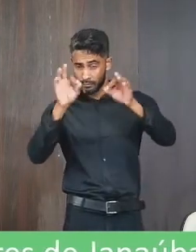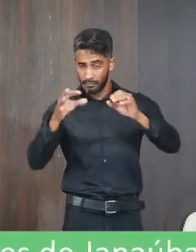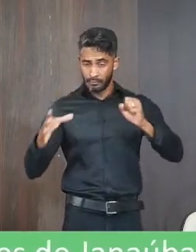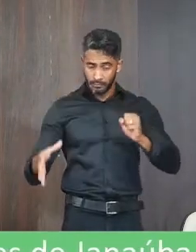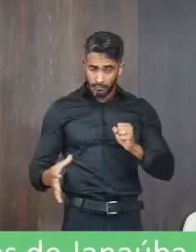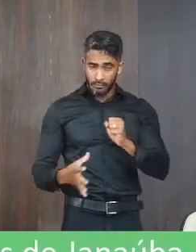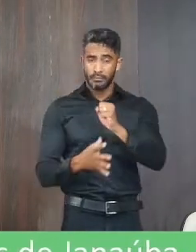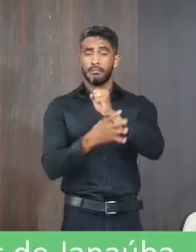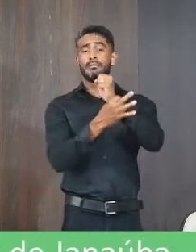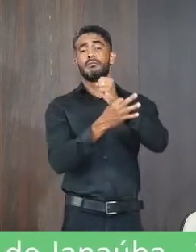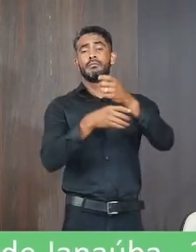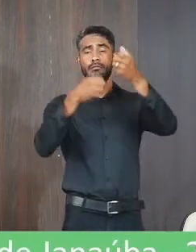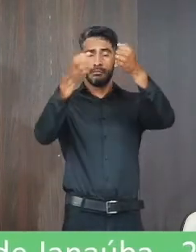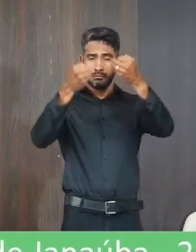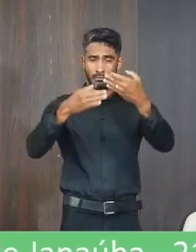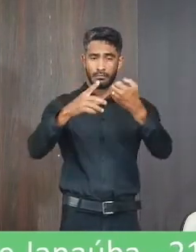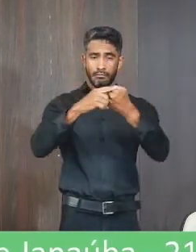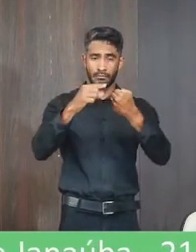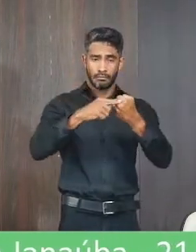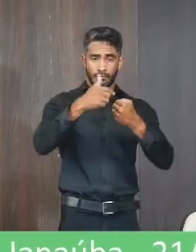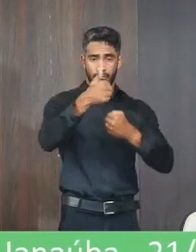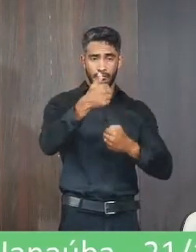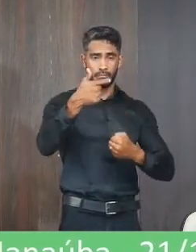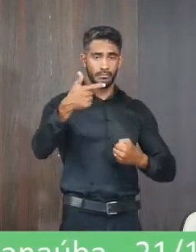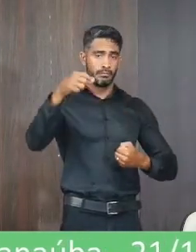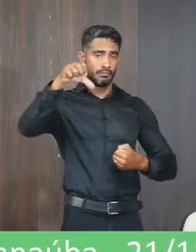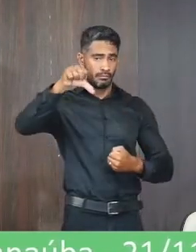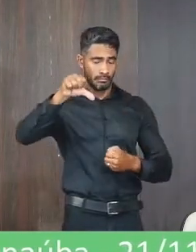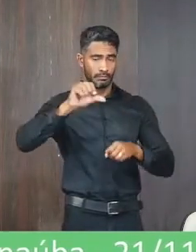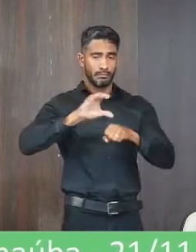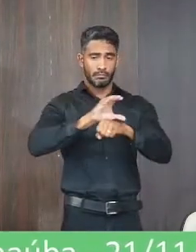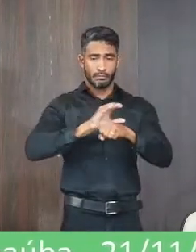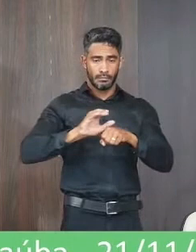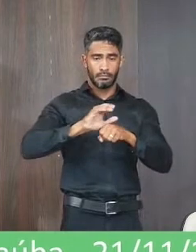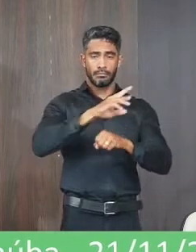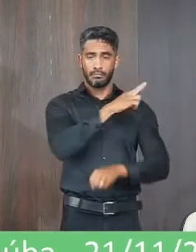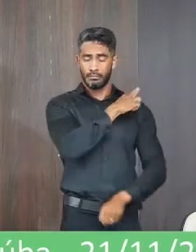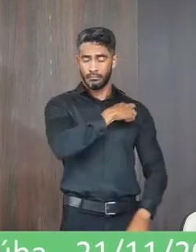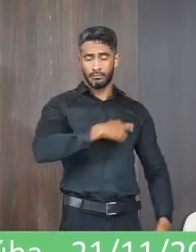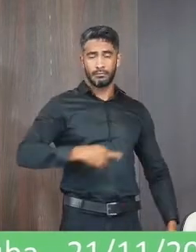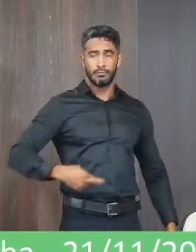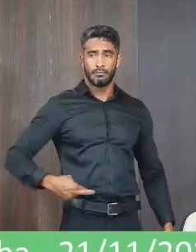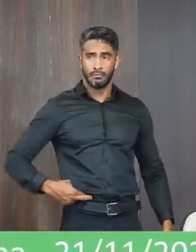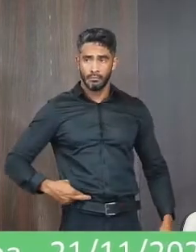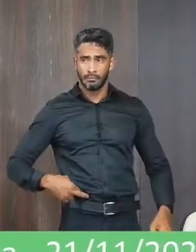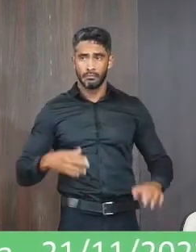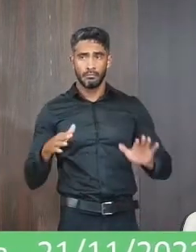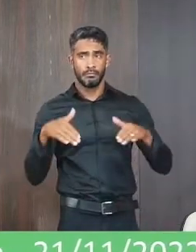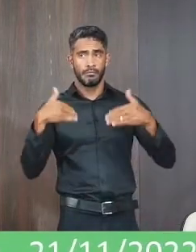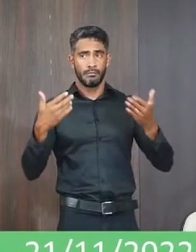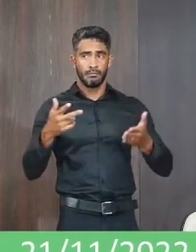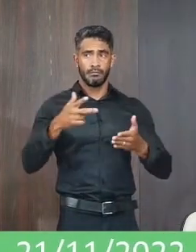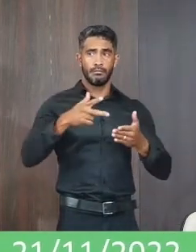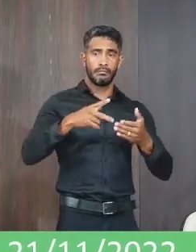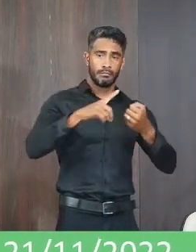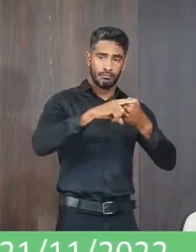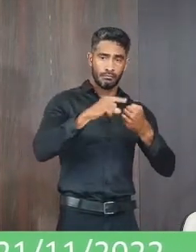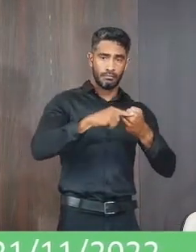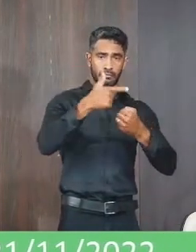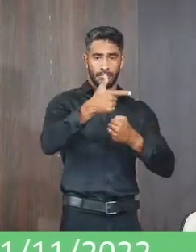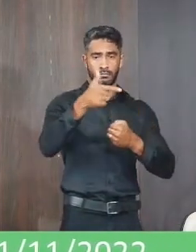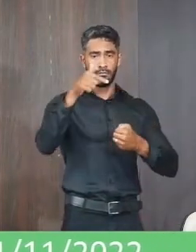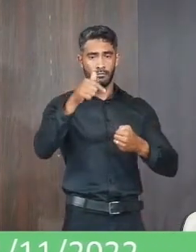consoante dispõe o artigo 129, inciso 2º da Constituição da República. Considerando que o artigo 27,